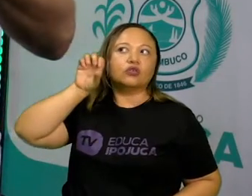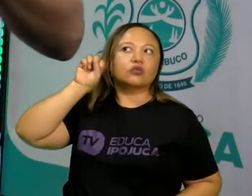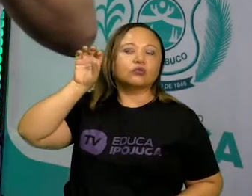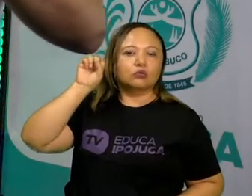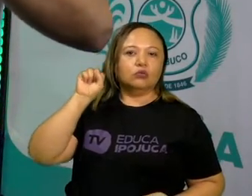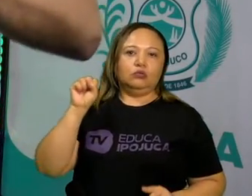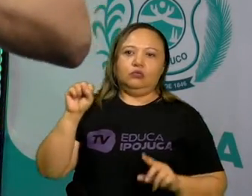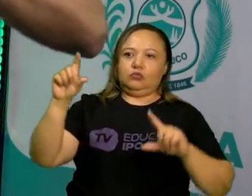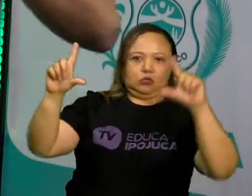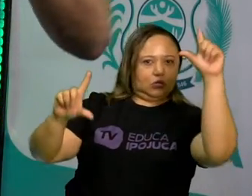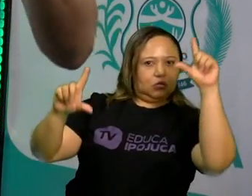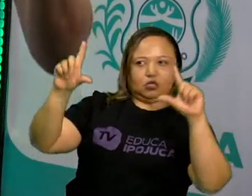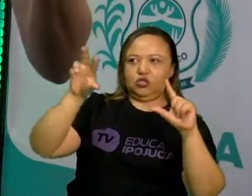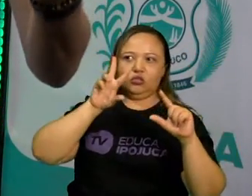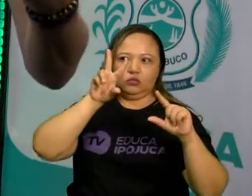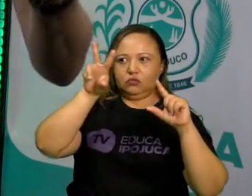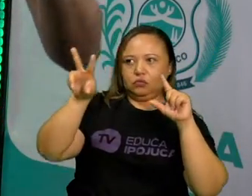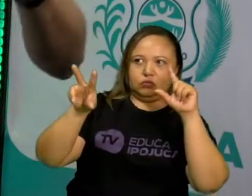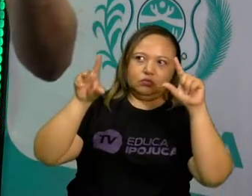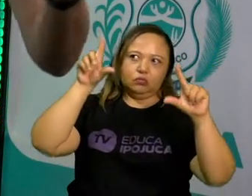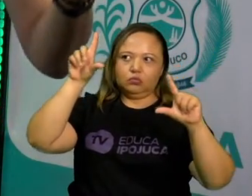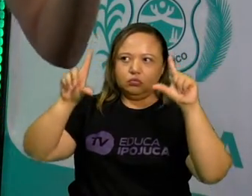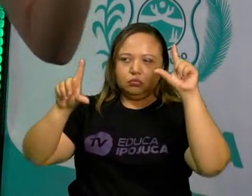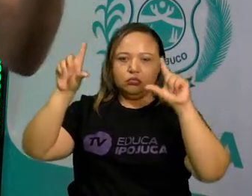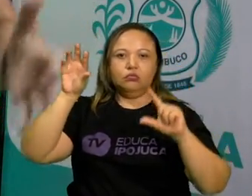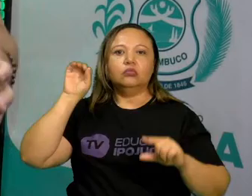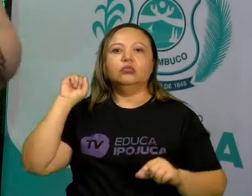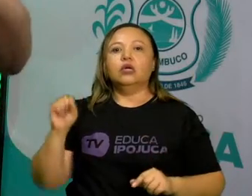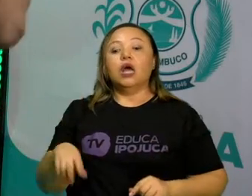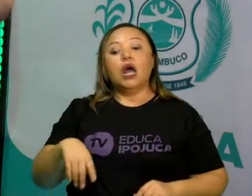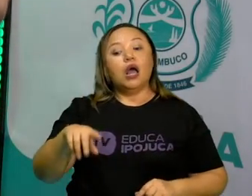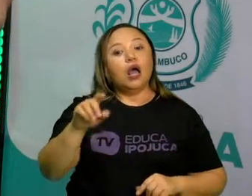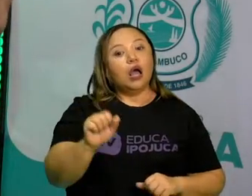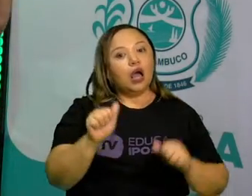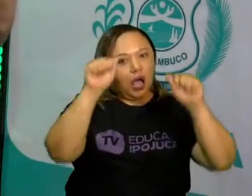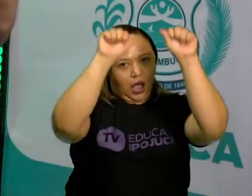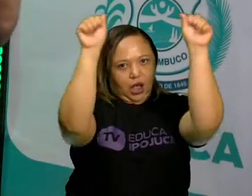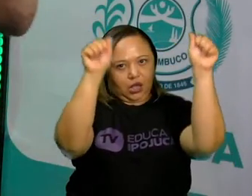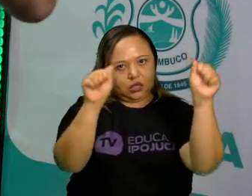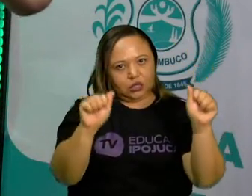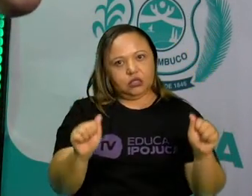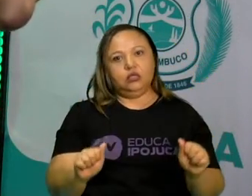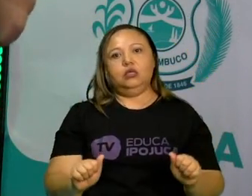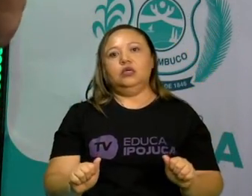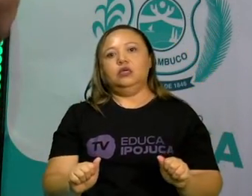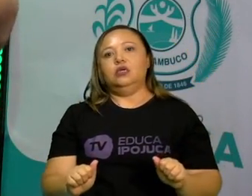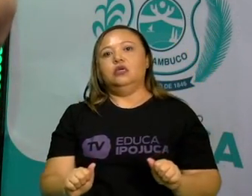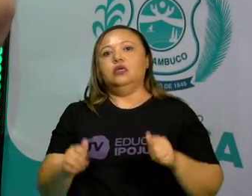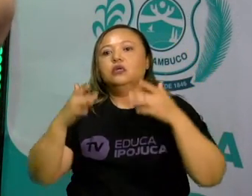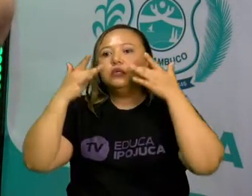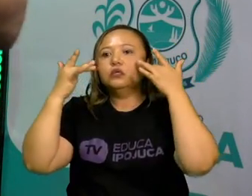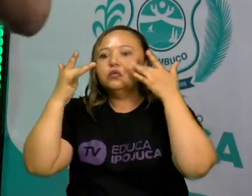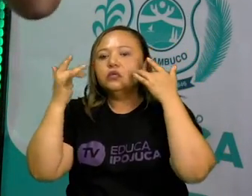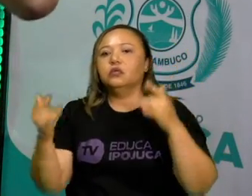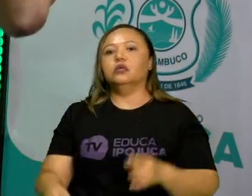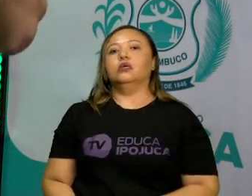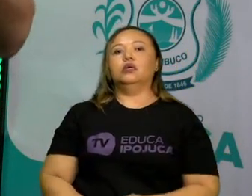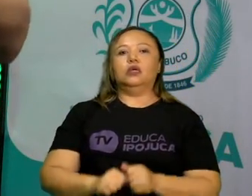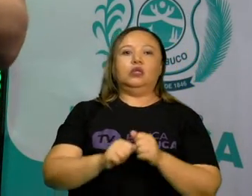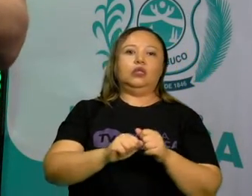a TV, é audiovisual. Artes cênicas são teatro, circo,